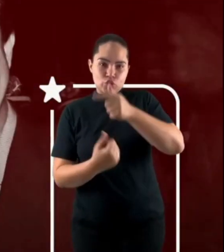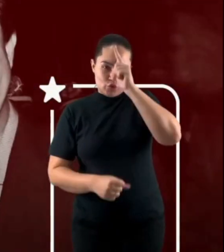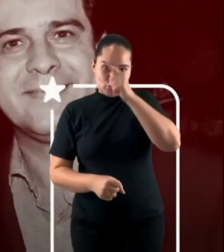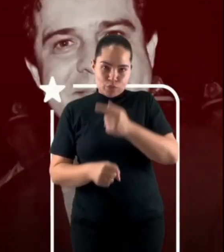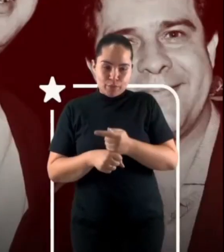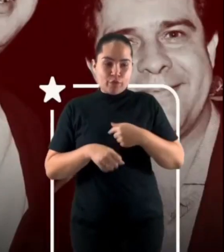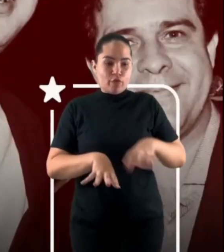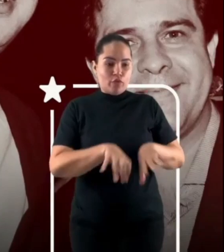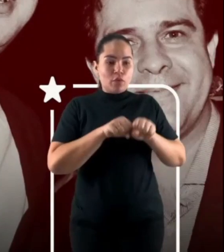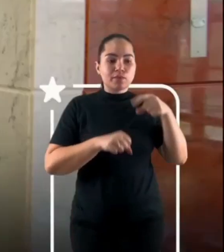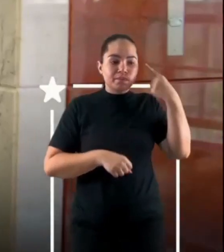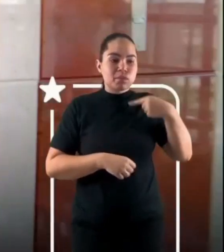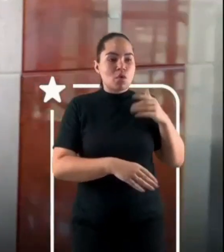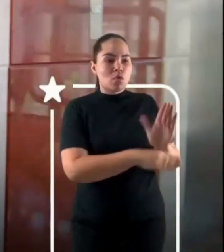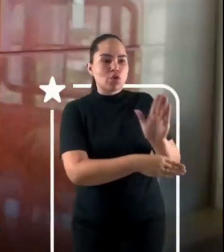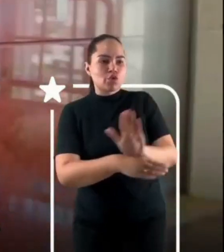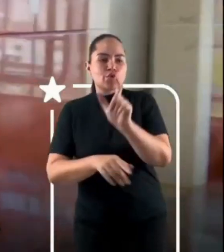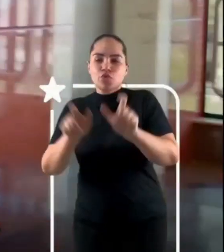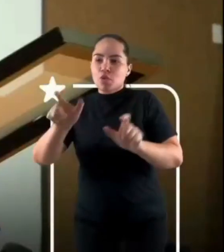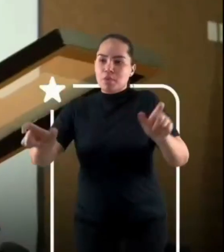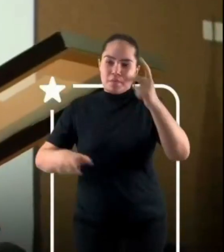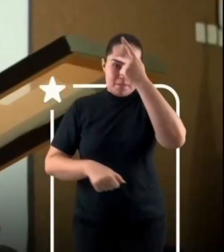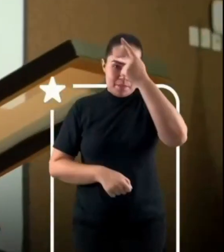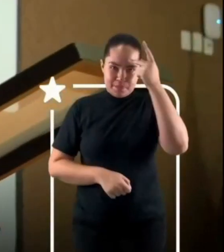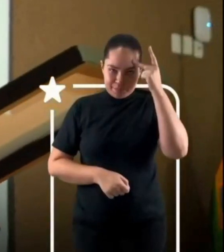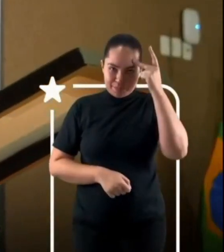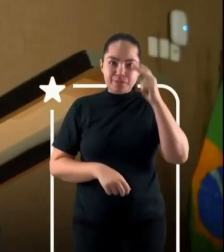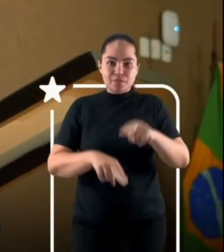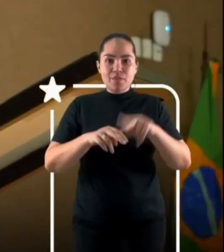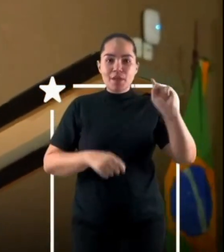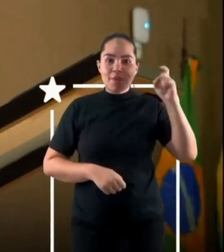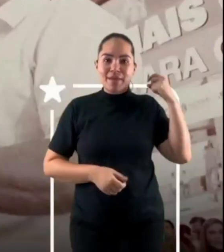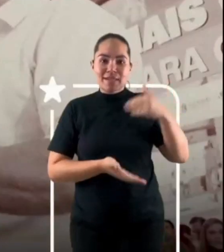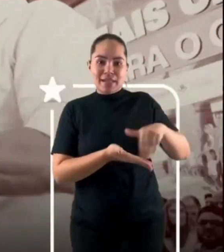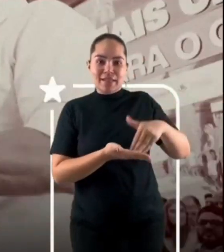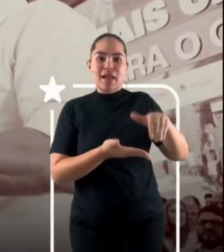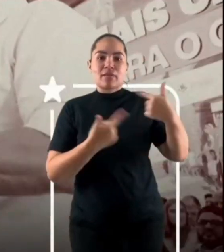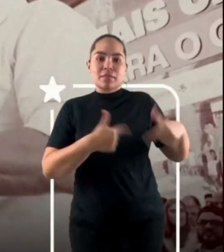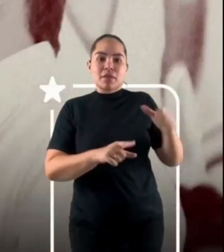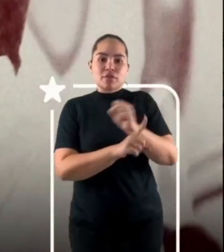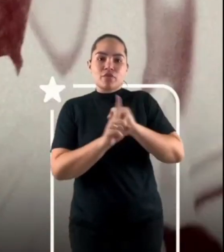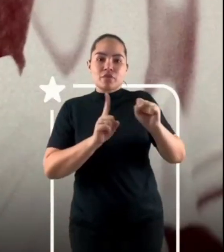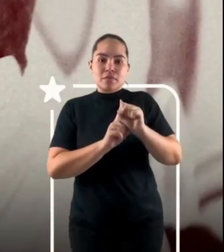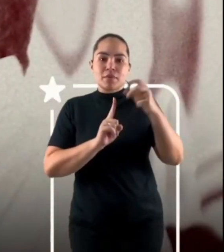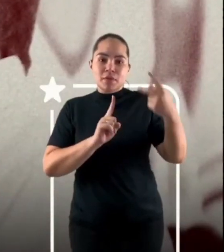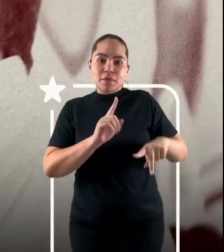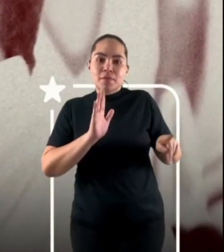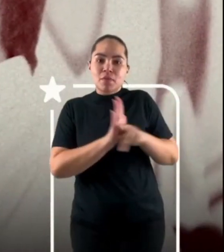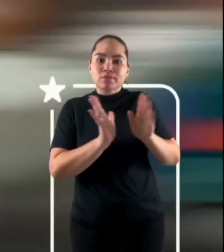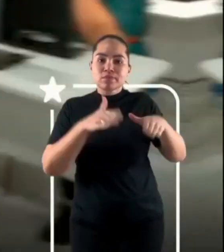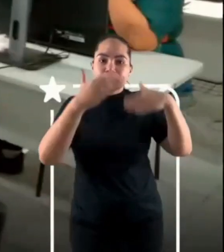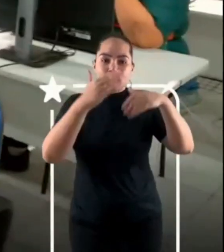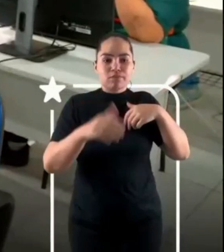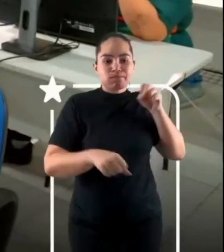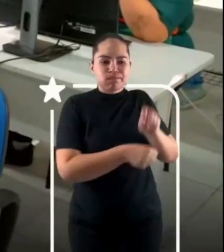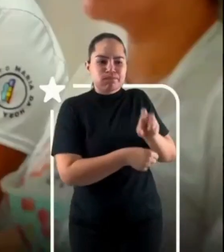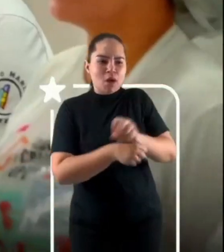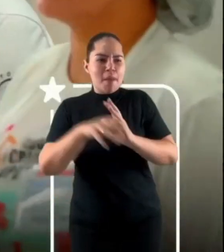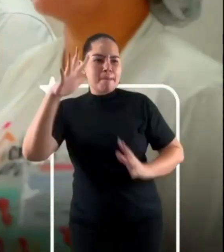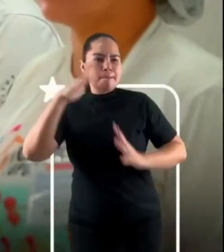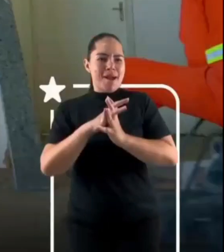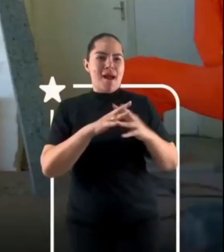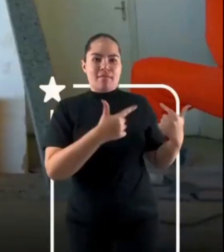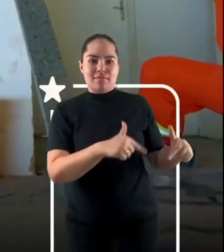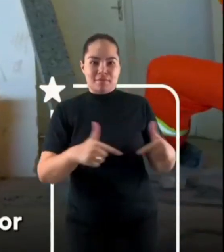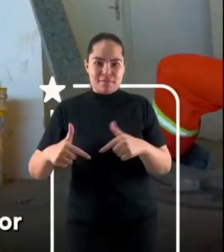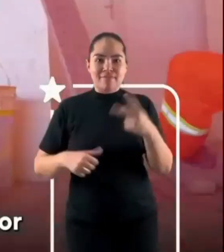Transcrição Formado em Direito, virei defensor das pessoas. Fui secretário de Trabalho e Desenvolvimento Social quando o